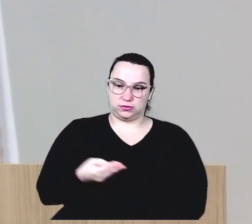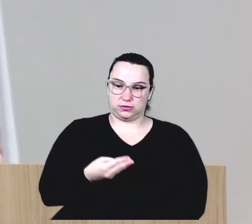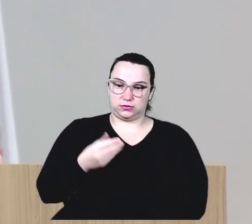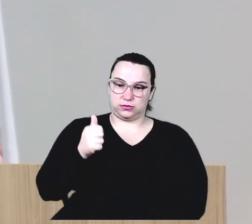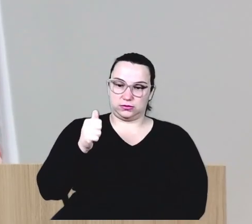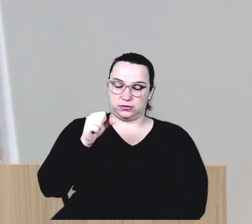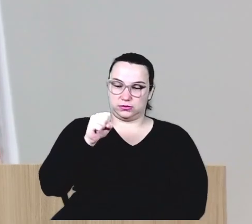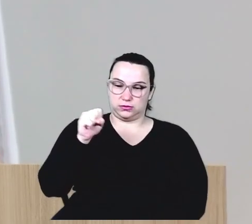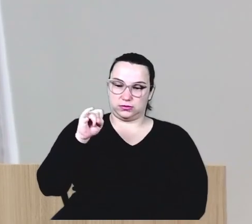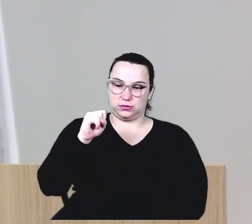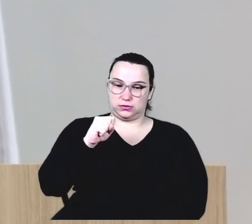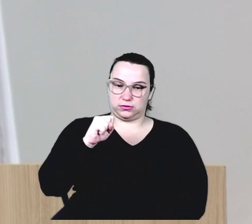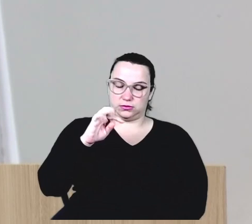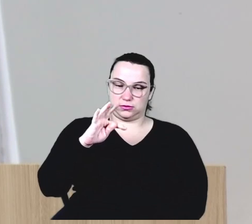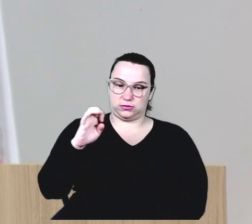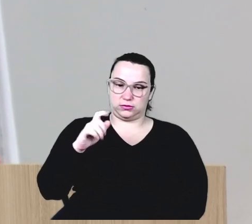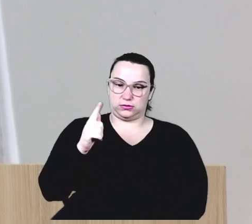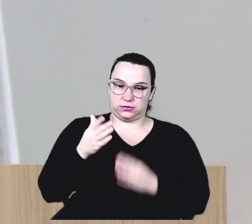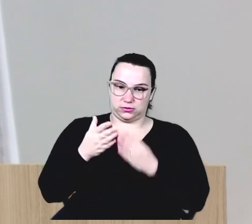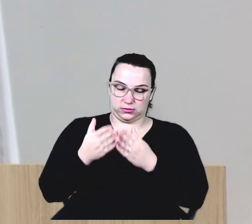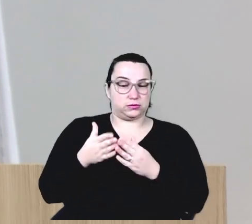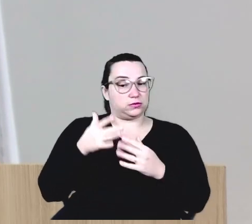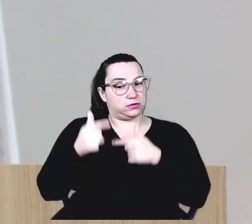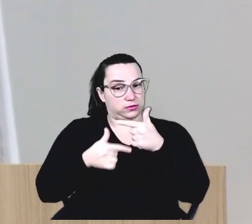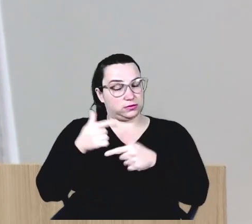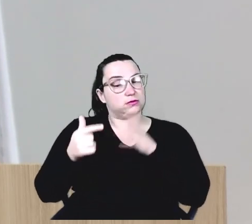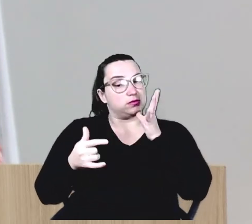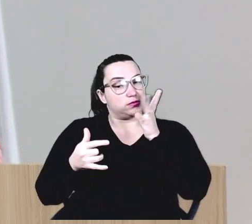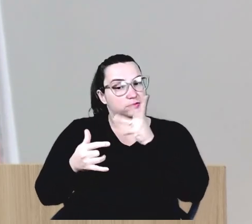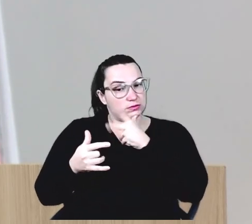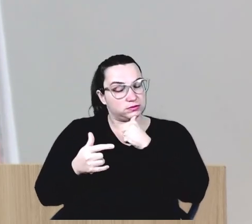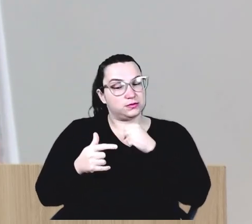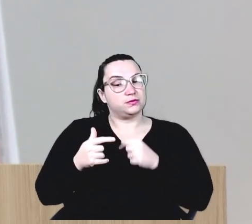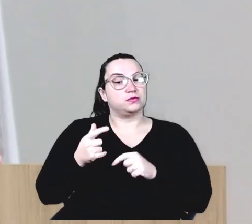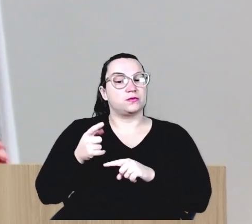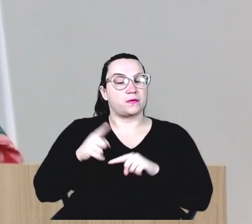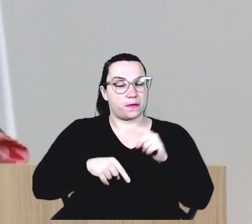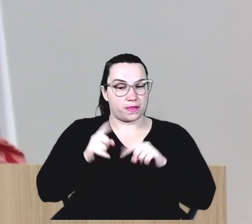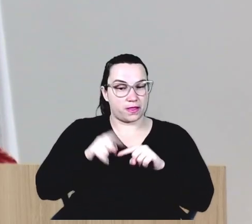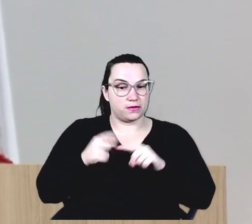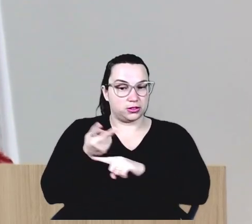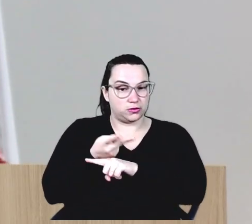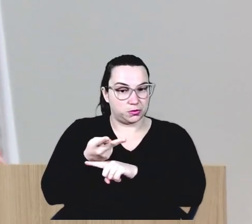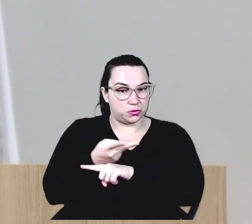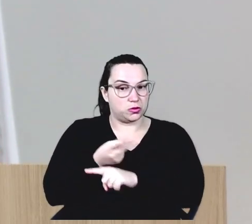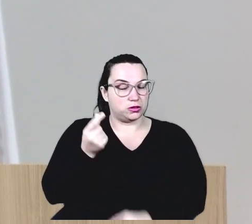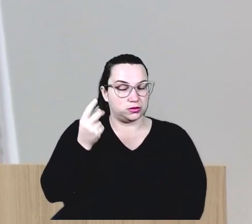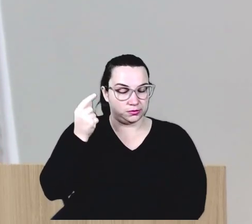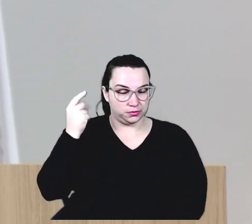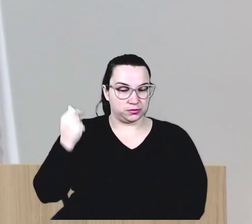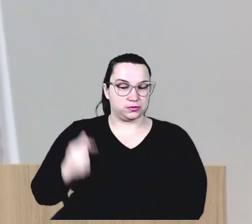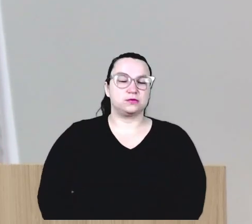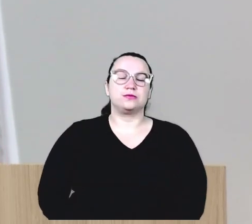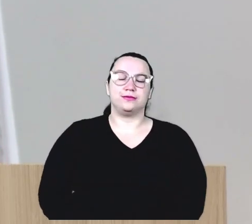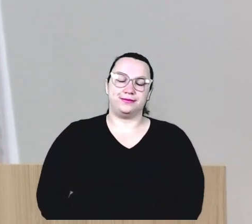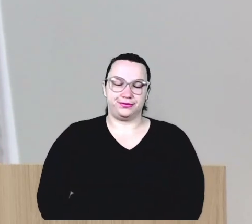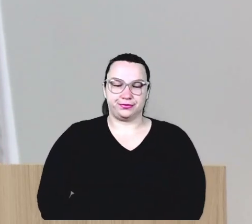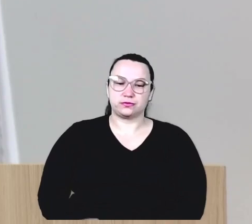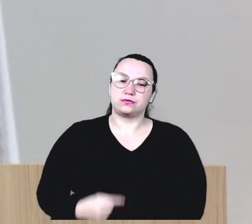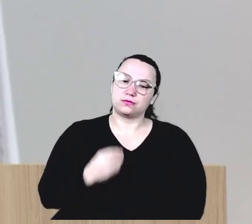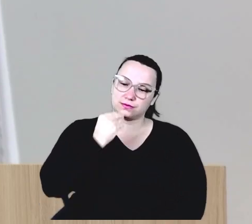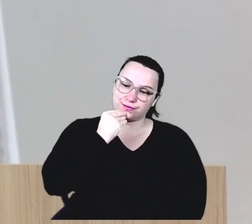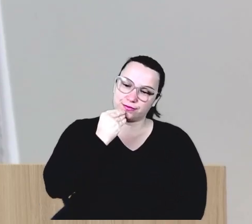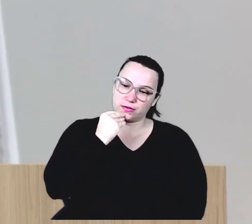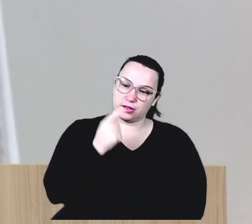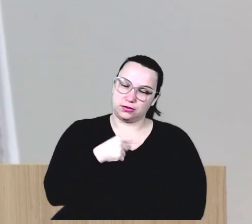É um trabalho demorado. A Marli já estava atrás desses equipamentos já há muito tempo. E, claro, que a gente precisa reunir